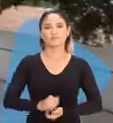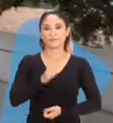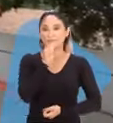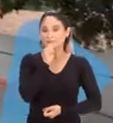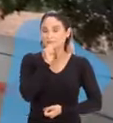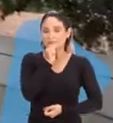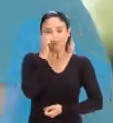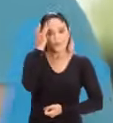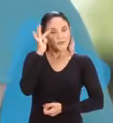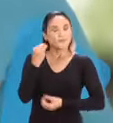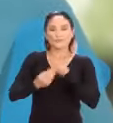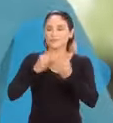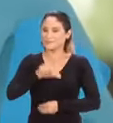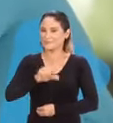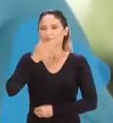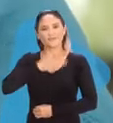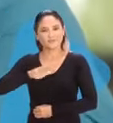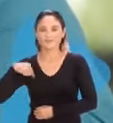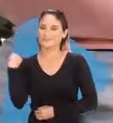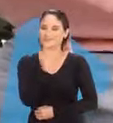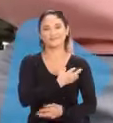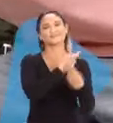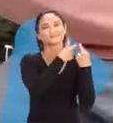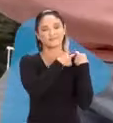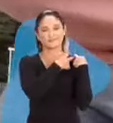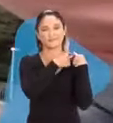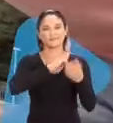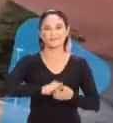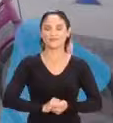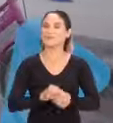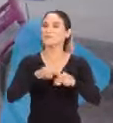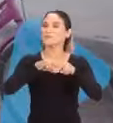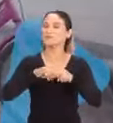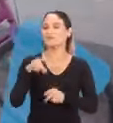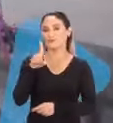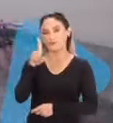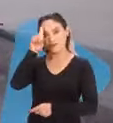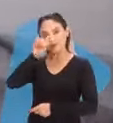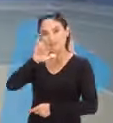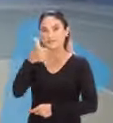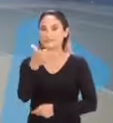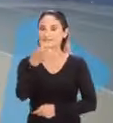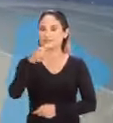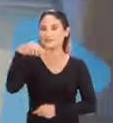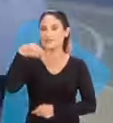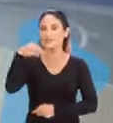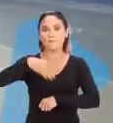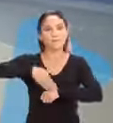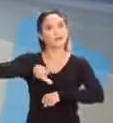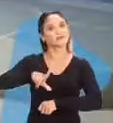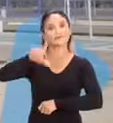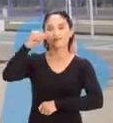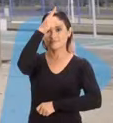Eles ainda não podem fazer escolhas. Somos nós que fazemos por eles. Por isso, dia 15 de novembro,